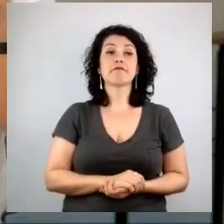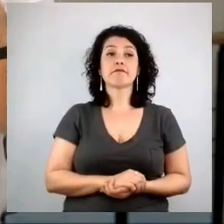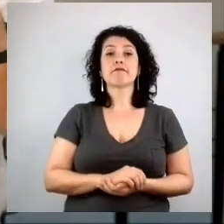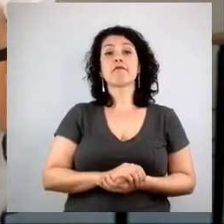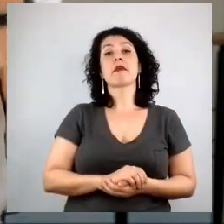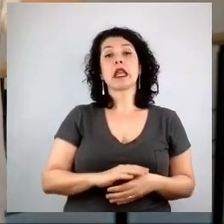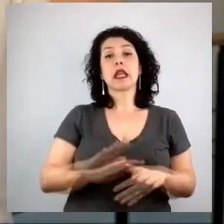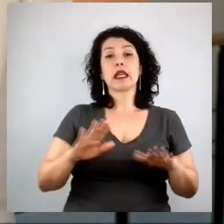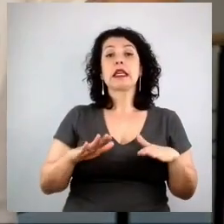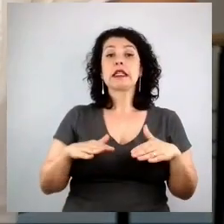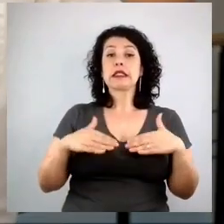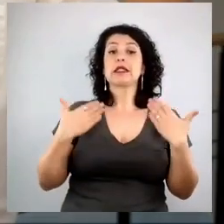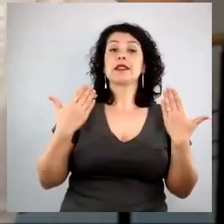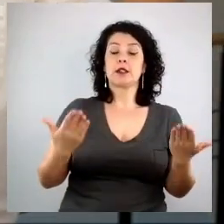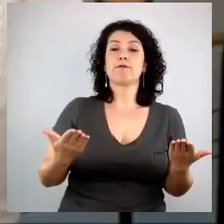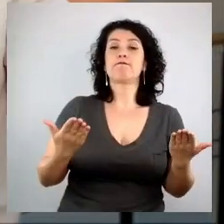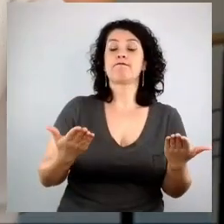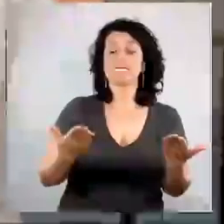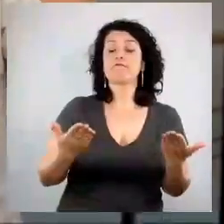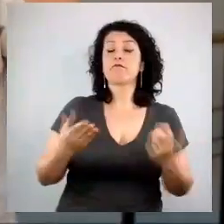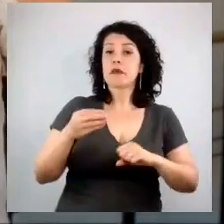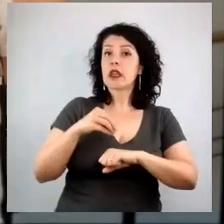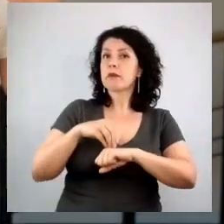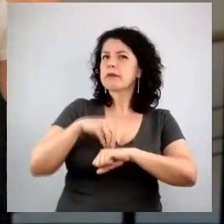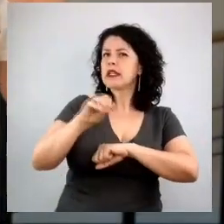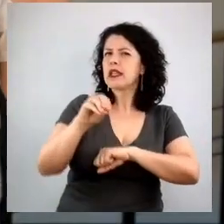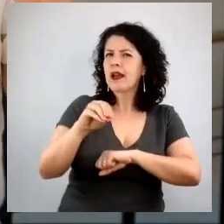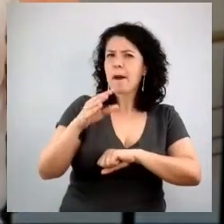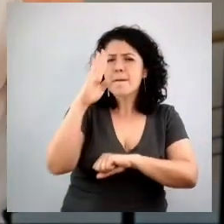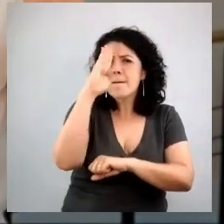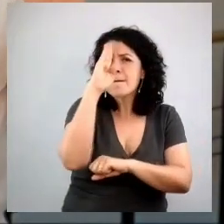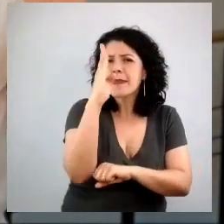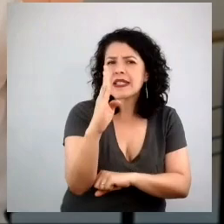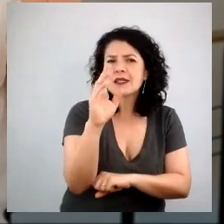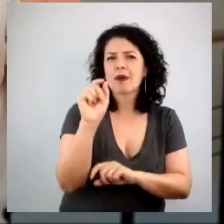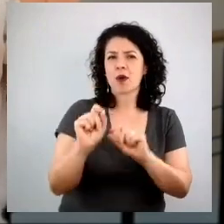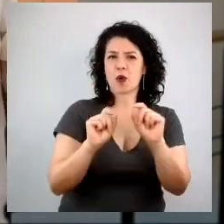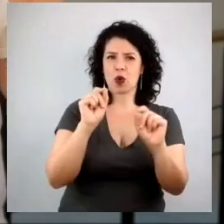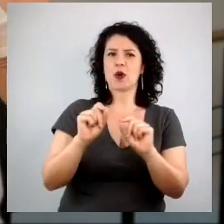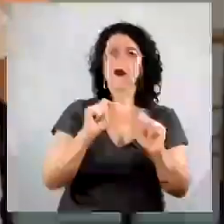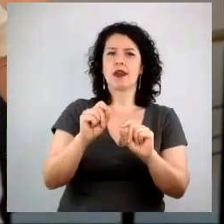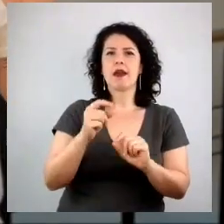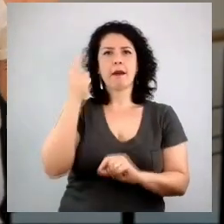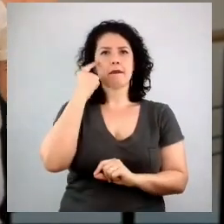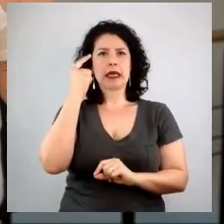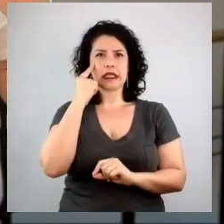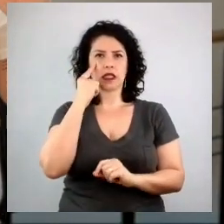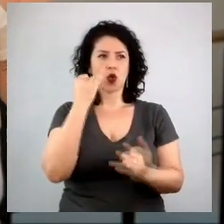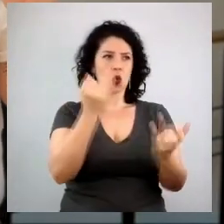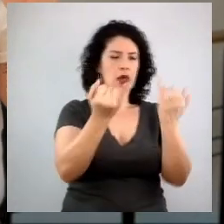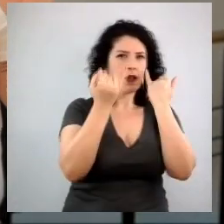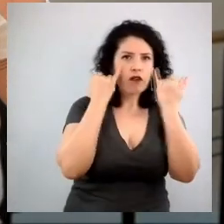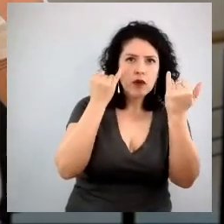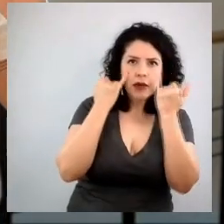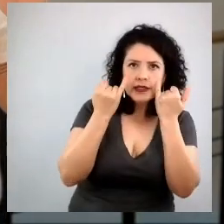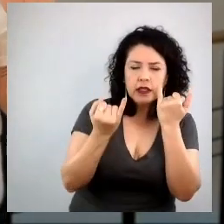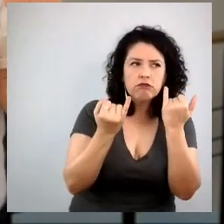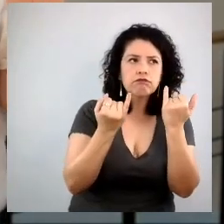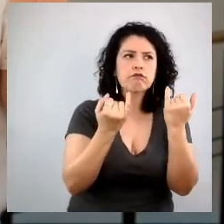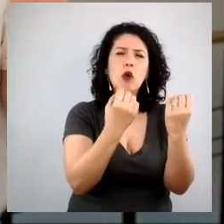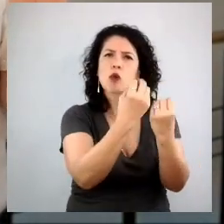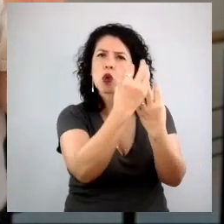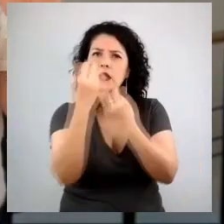dica é essa, né, assim, tendo consistência como manda, partindo de uma análise clara das verdades do produto, da marca, das prensas de consumo,